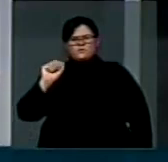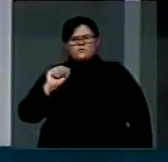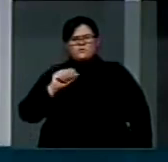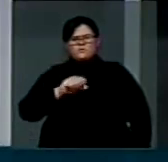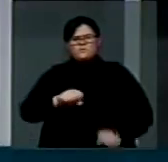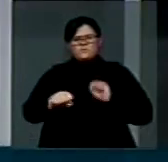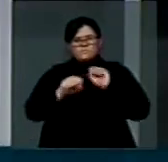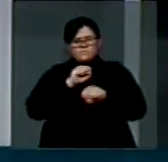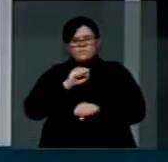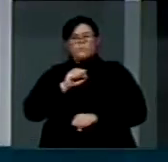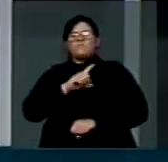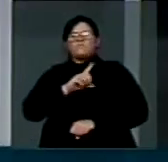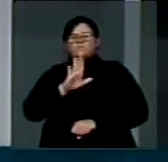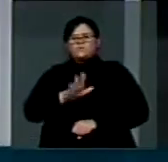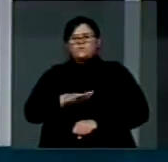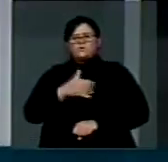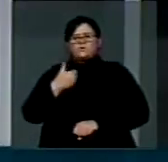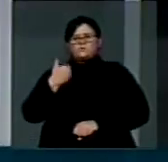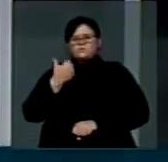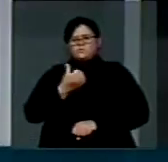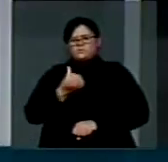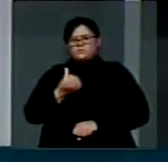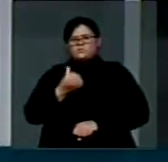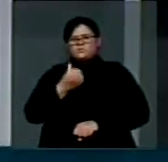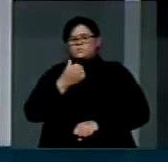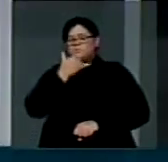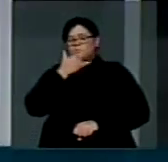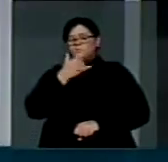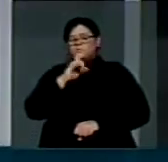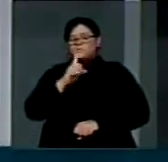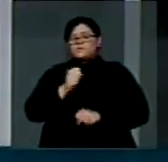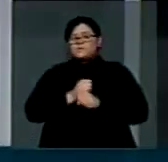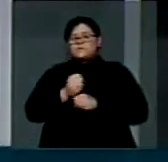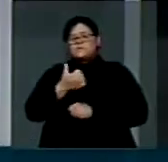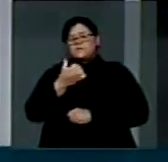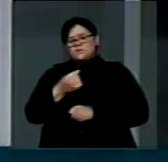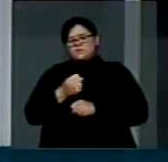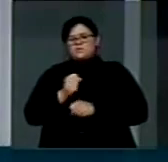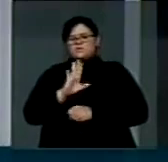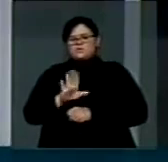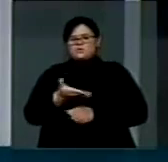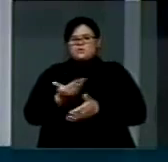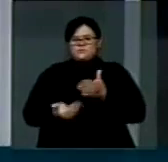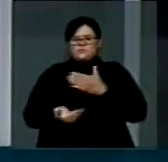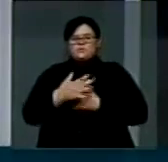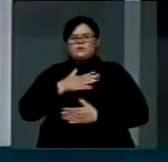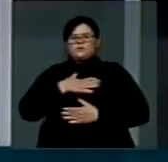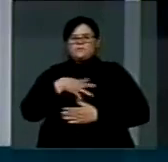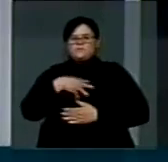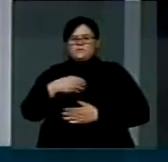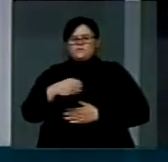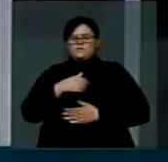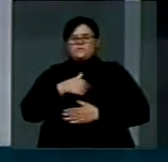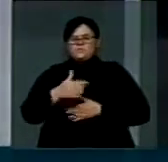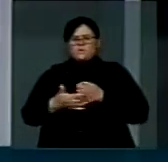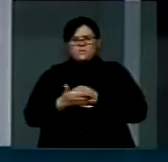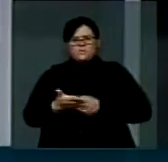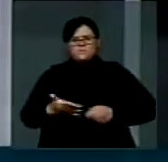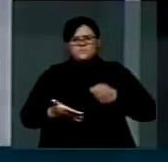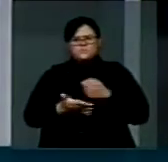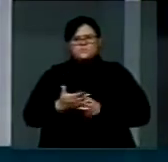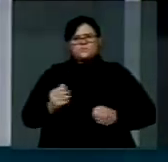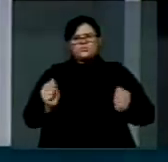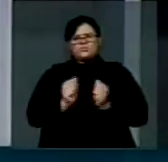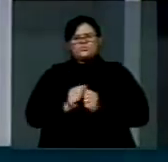Desde então, lá se vão 16 anos da perda lamentável do meu querido filho. Tenho militado junto aos